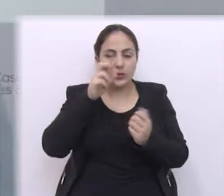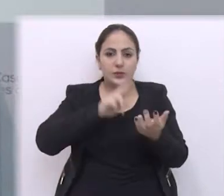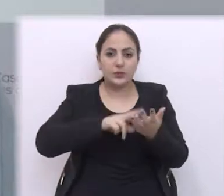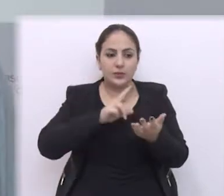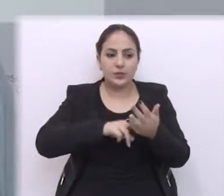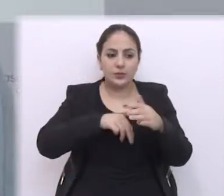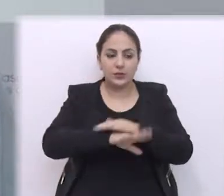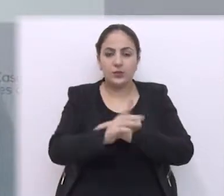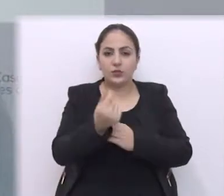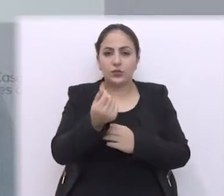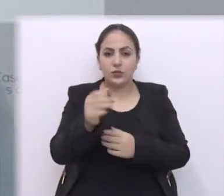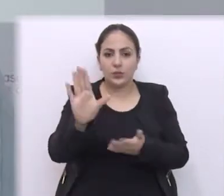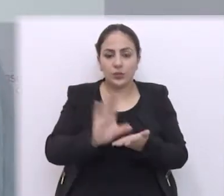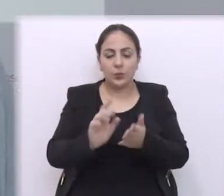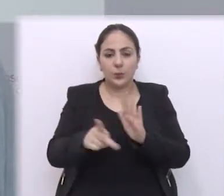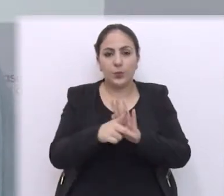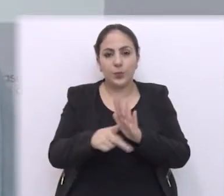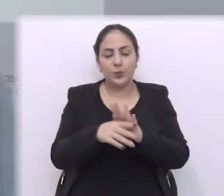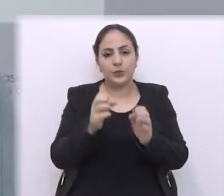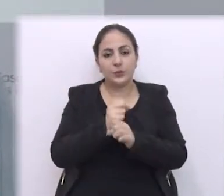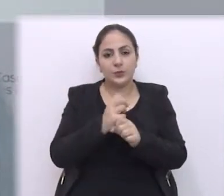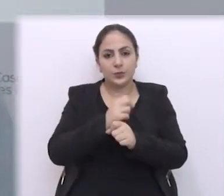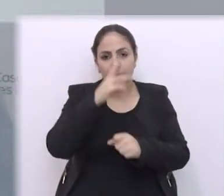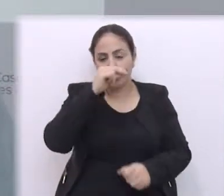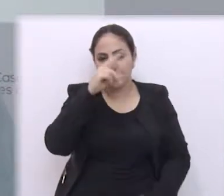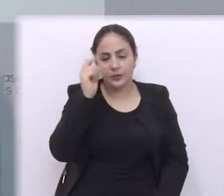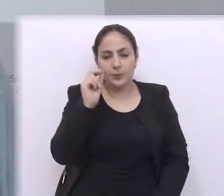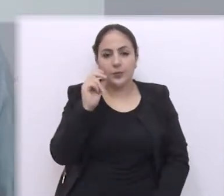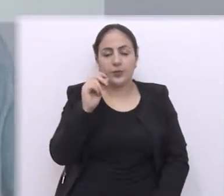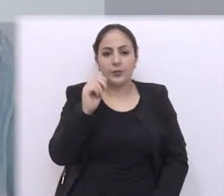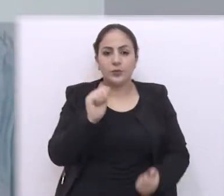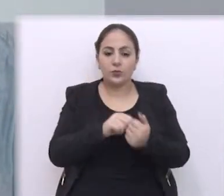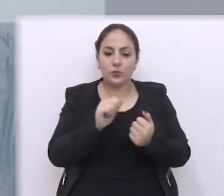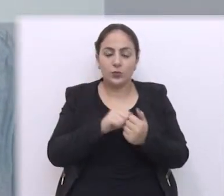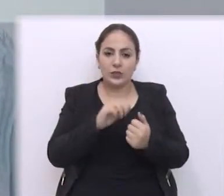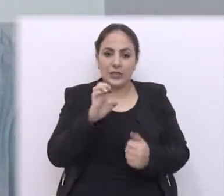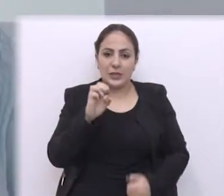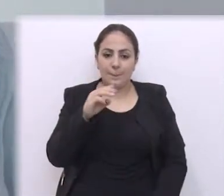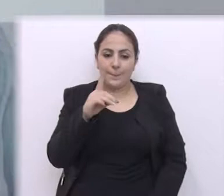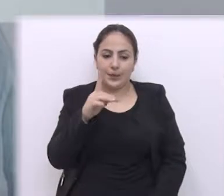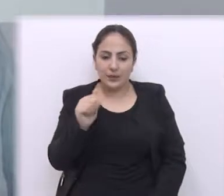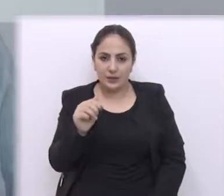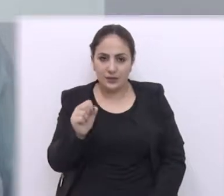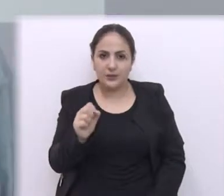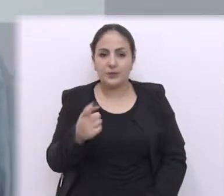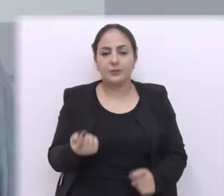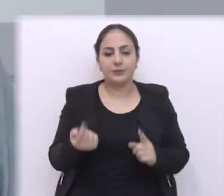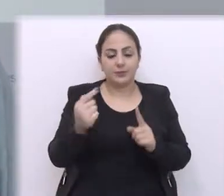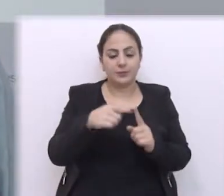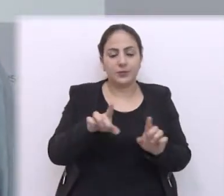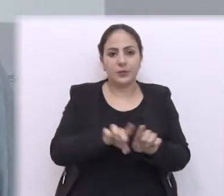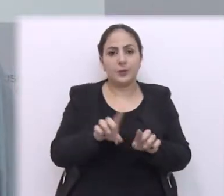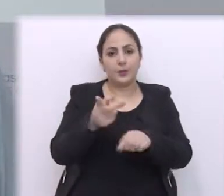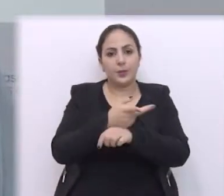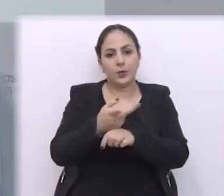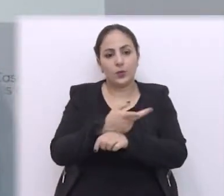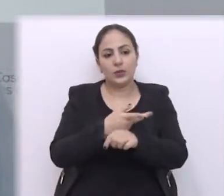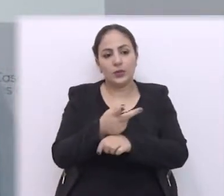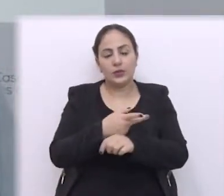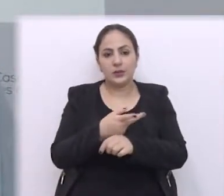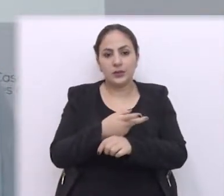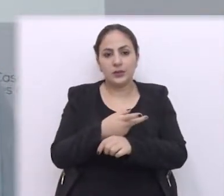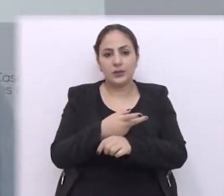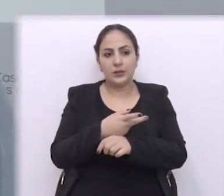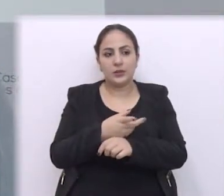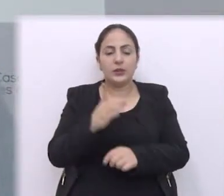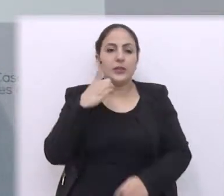possibilidade de reservar recursos no próprio orçamento do município através das emendas impositivas bem como também procurando